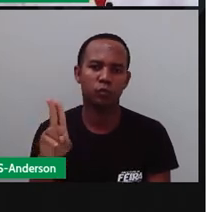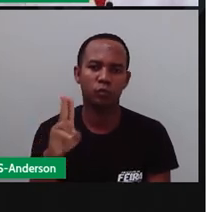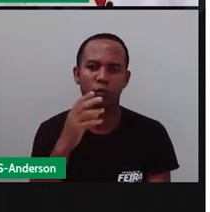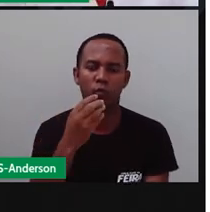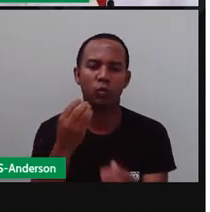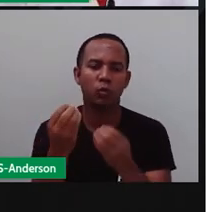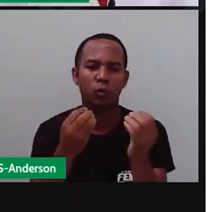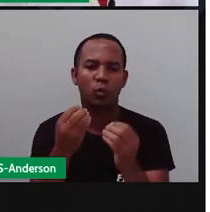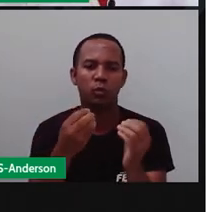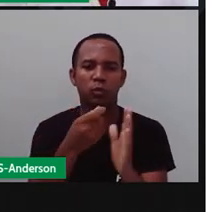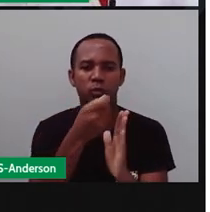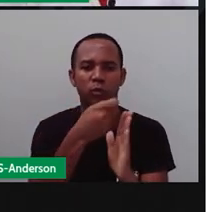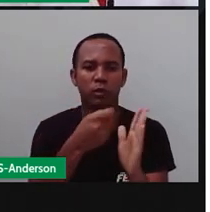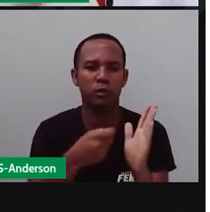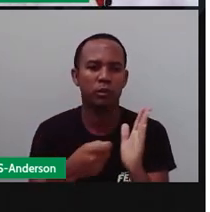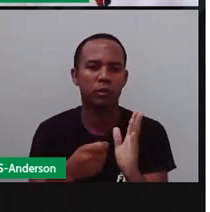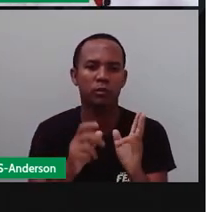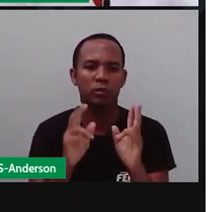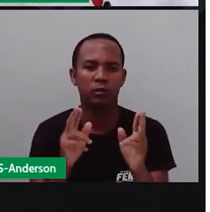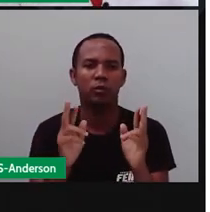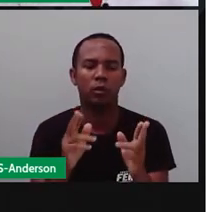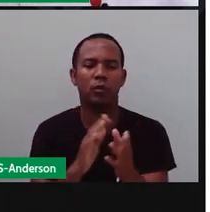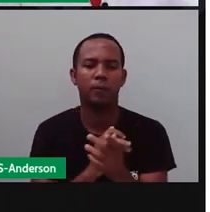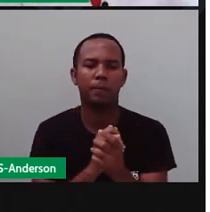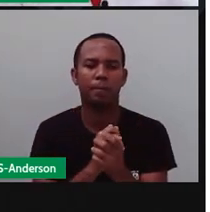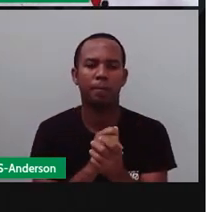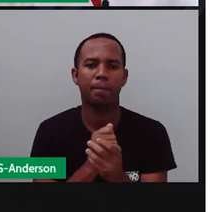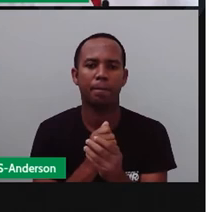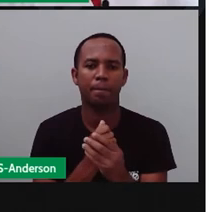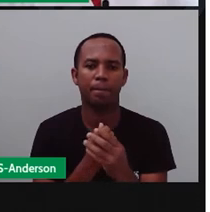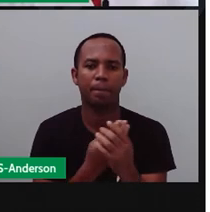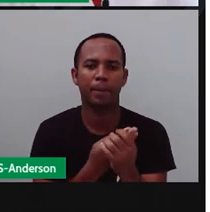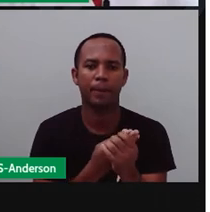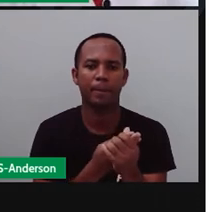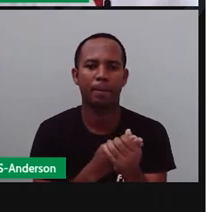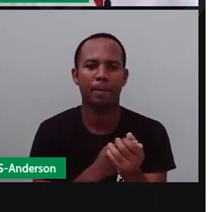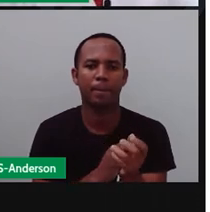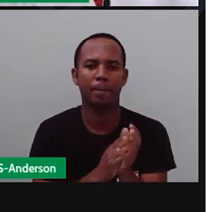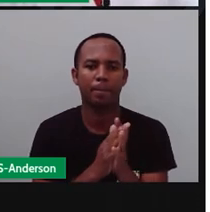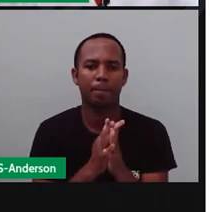escrito como O mesmo, muito embora a pronúncia seja de U.